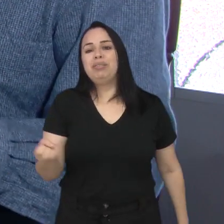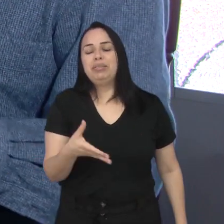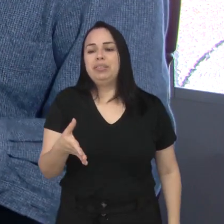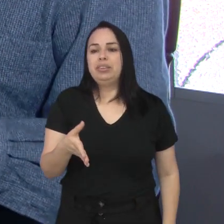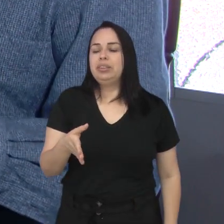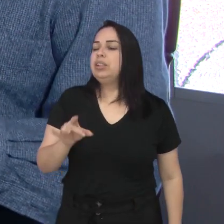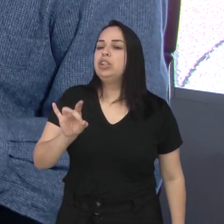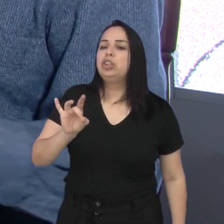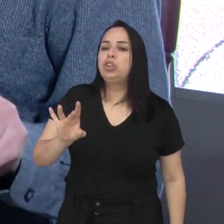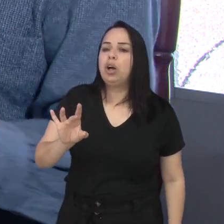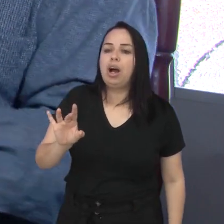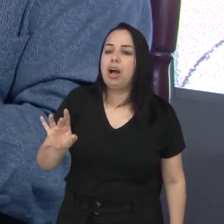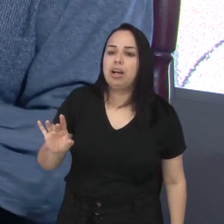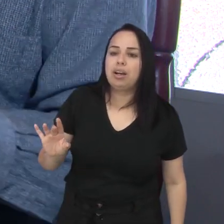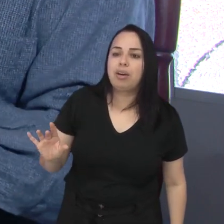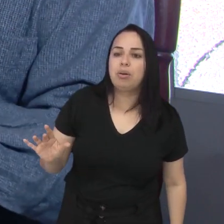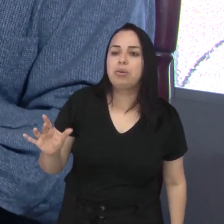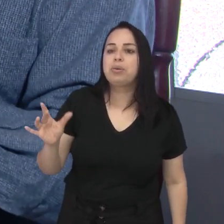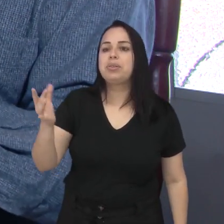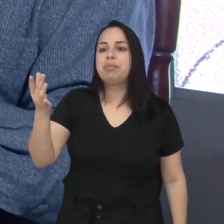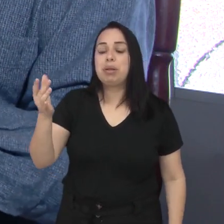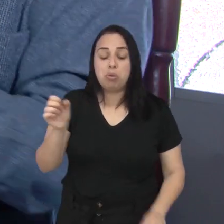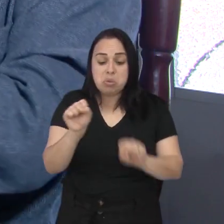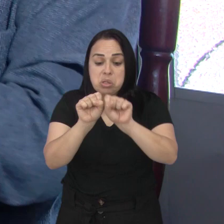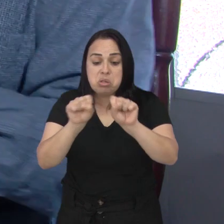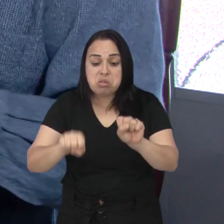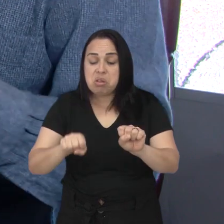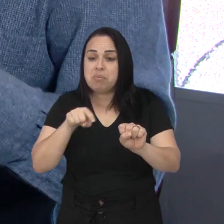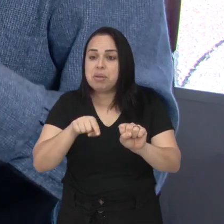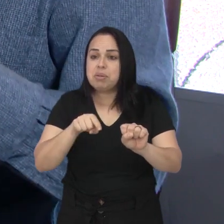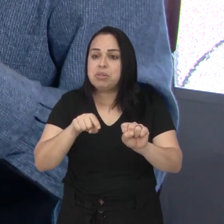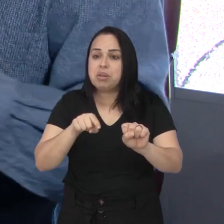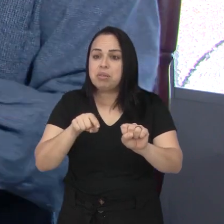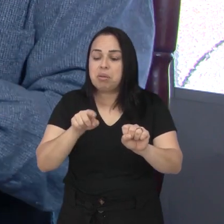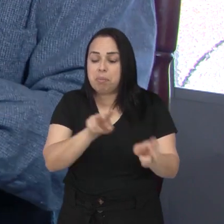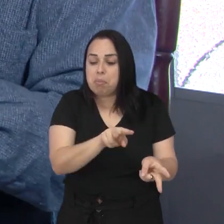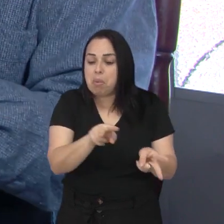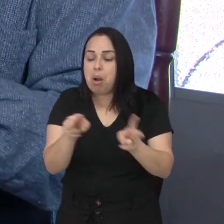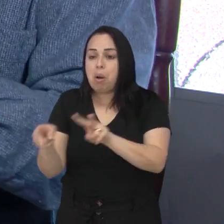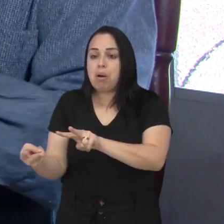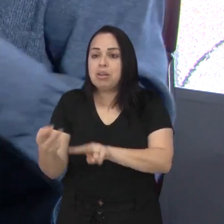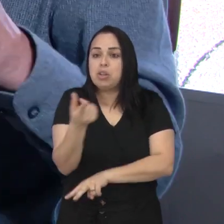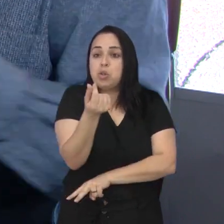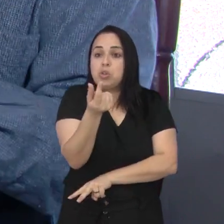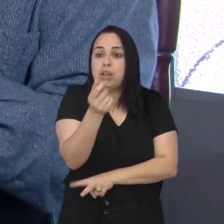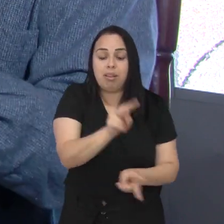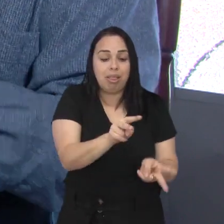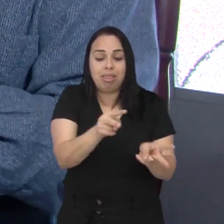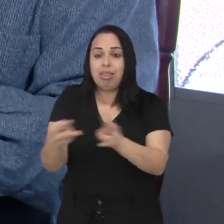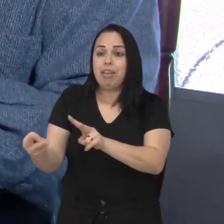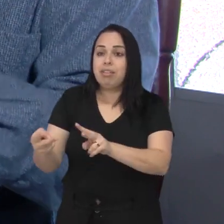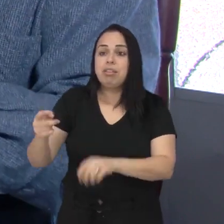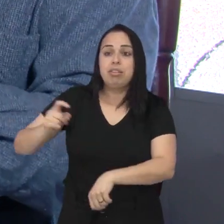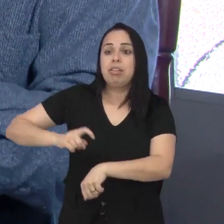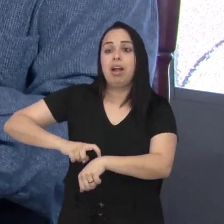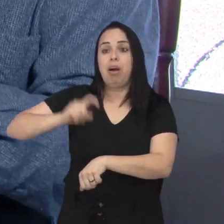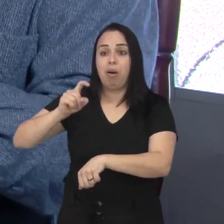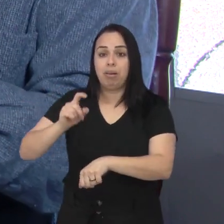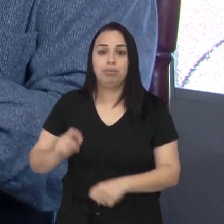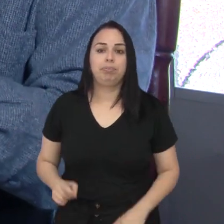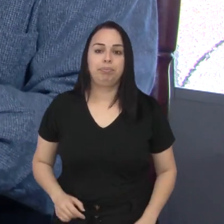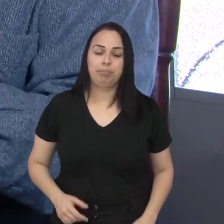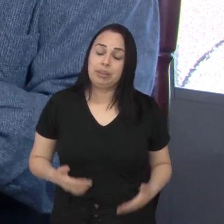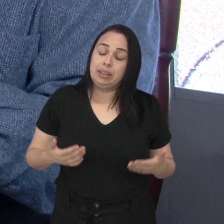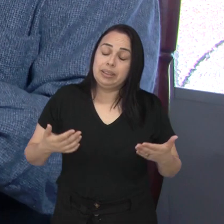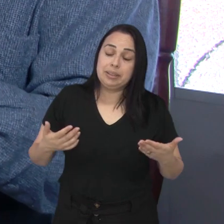sistema, só vai acontecer, o próprio sistema, só vai acontecer a transação quando os dois fizerem